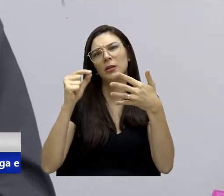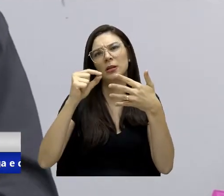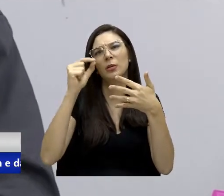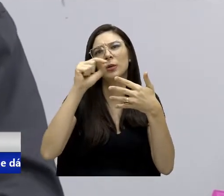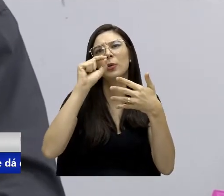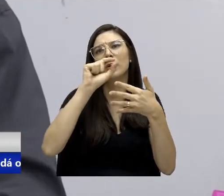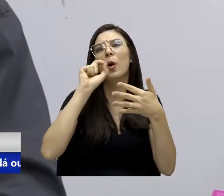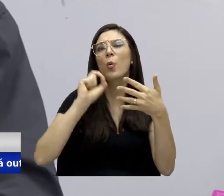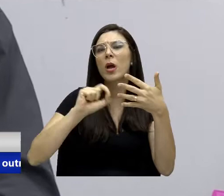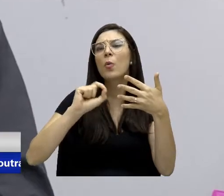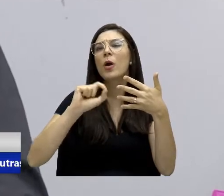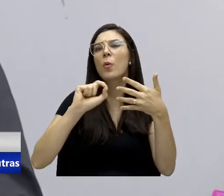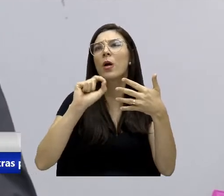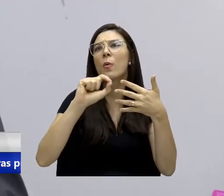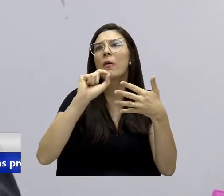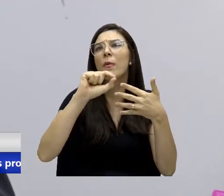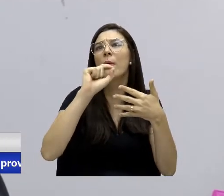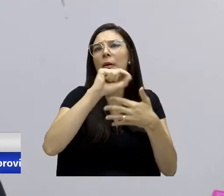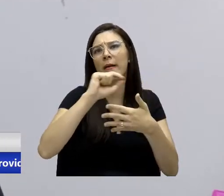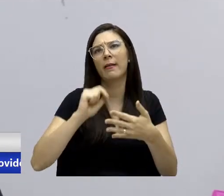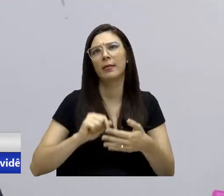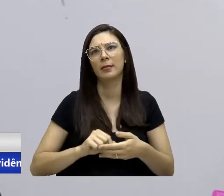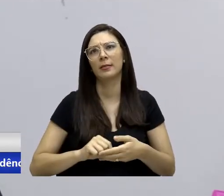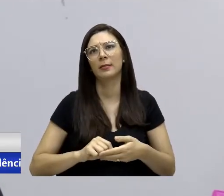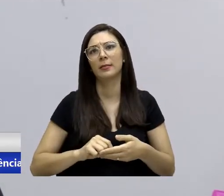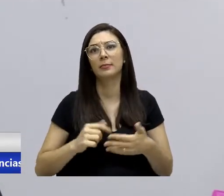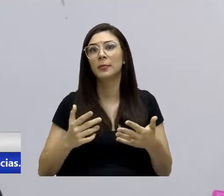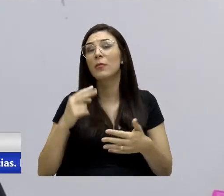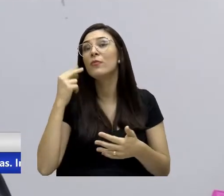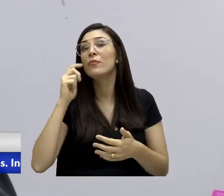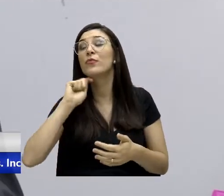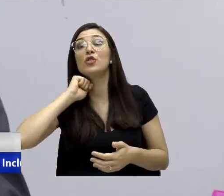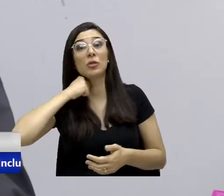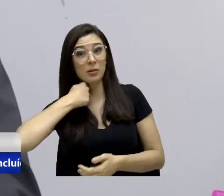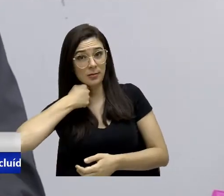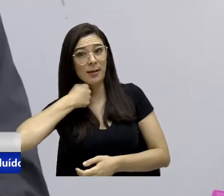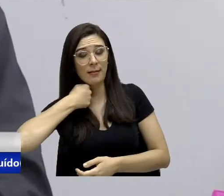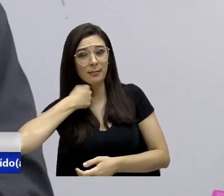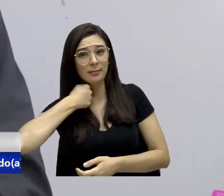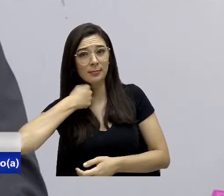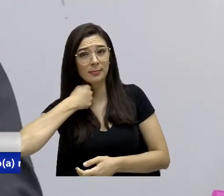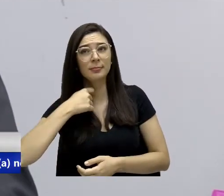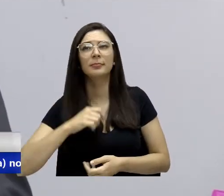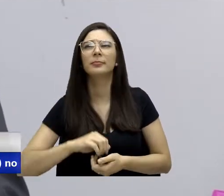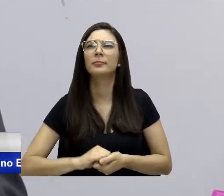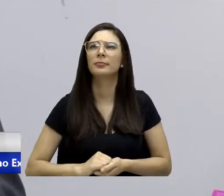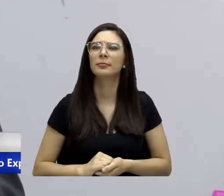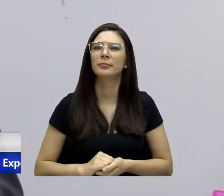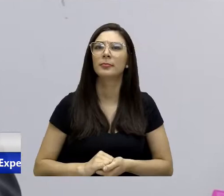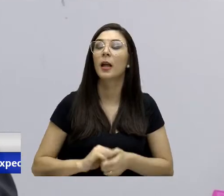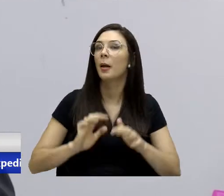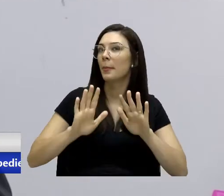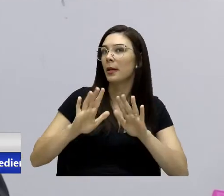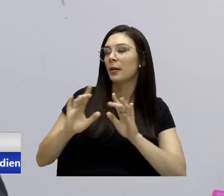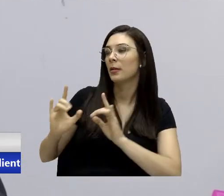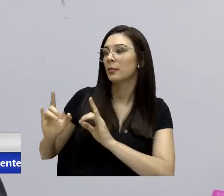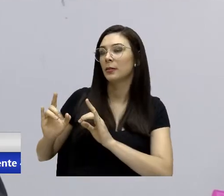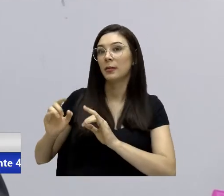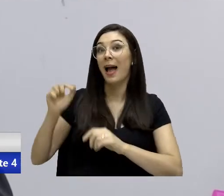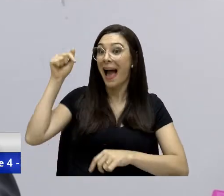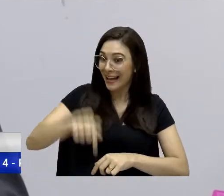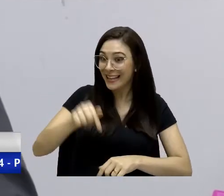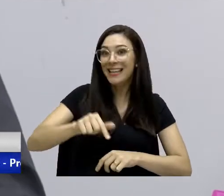e executar.